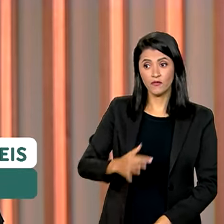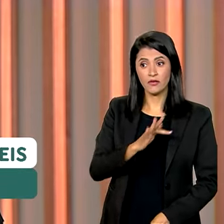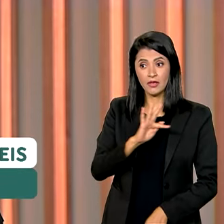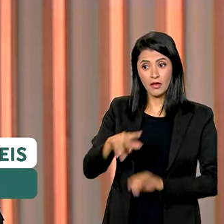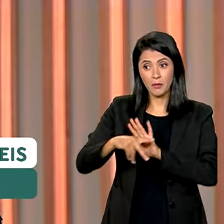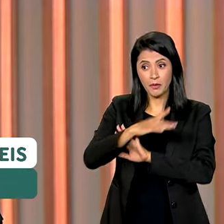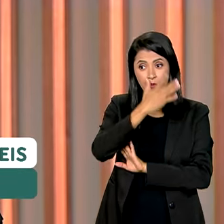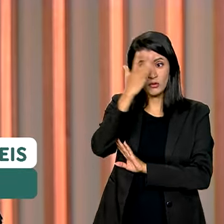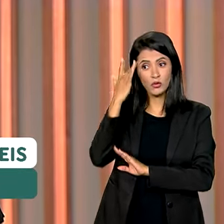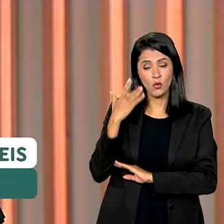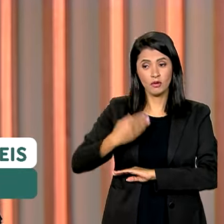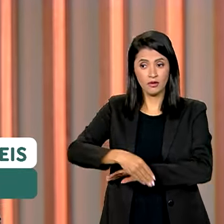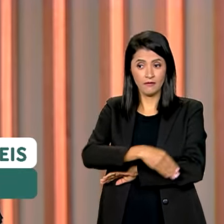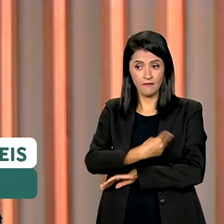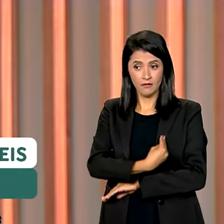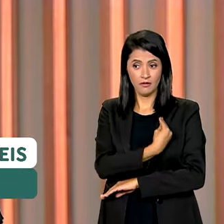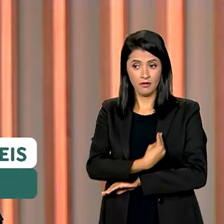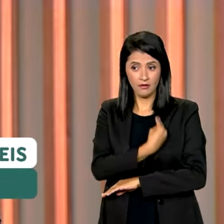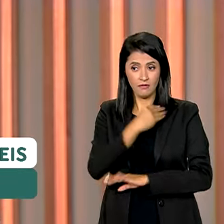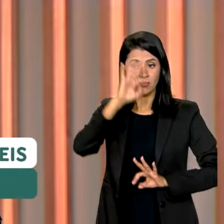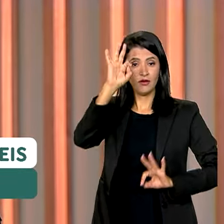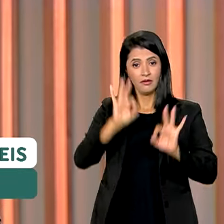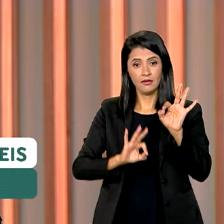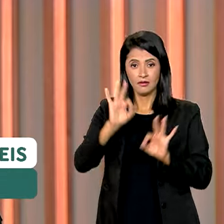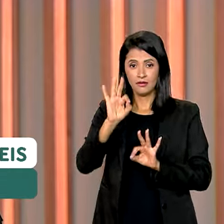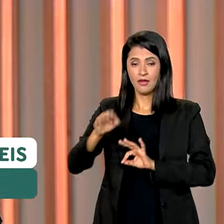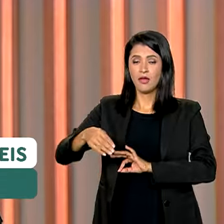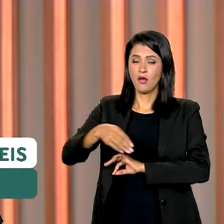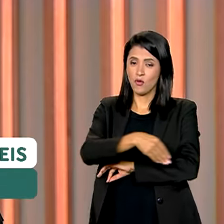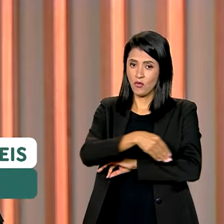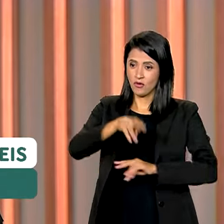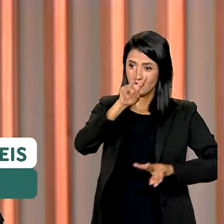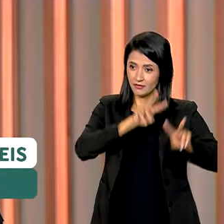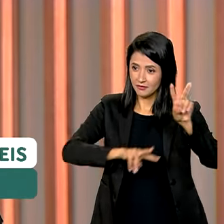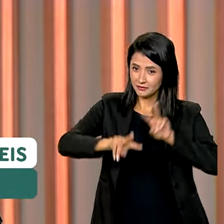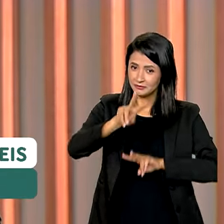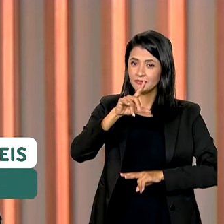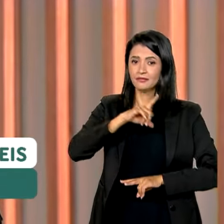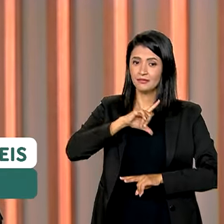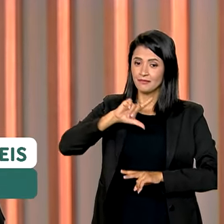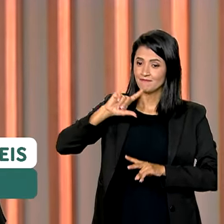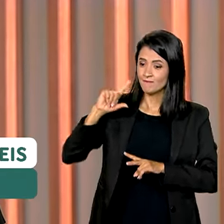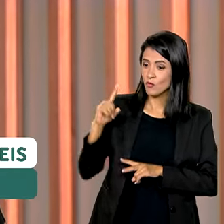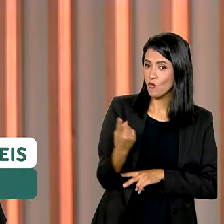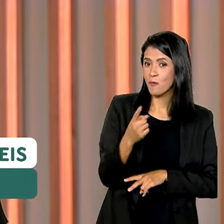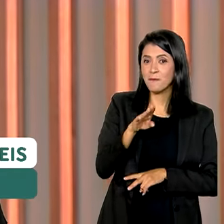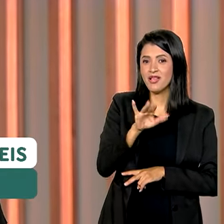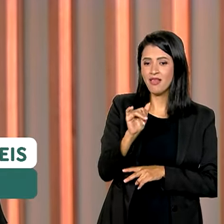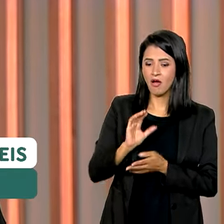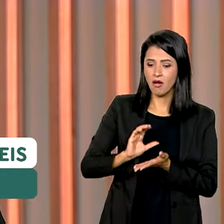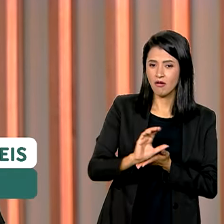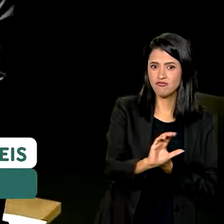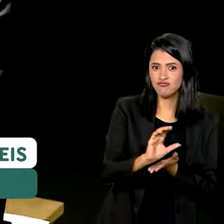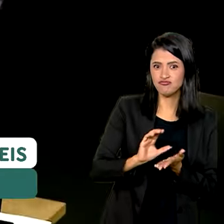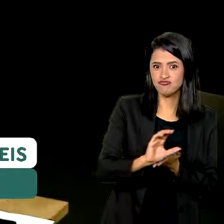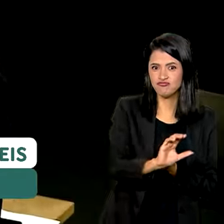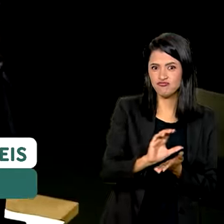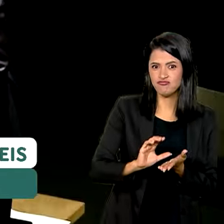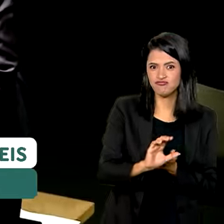pessoas em situação de rua. É o plano Ruas Visíveis que prevê R 1 bilhão de reais em investimentos.